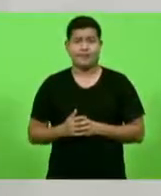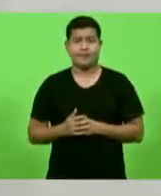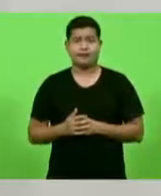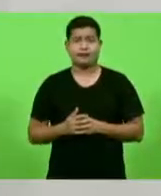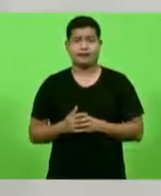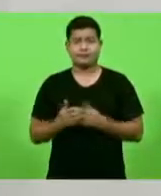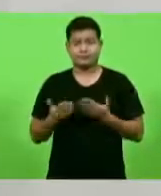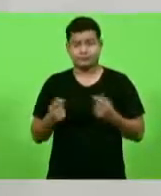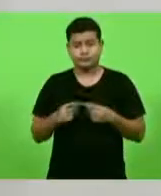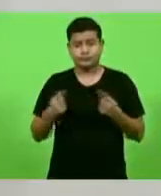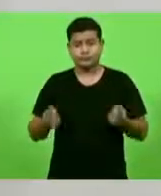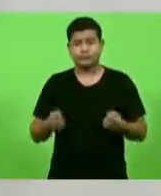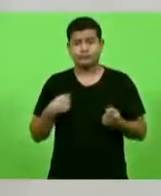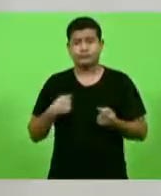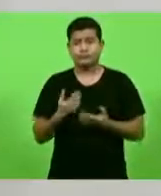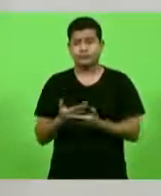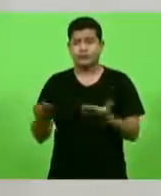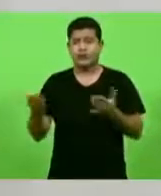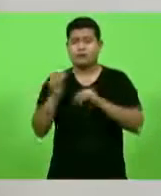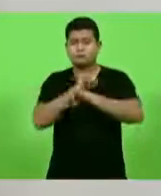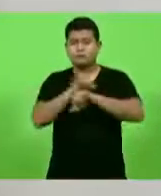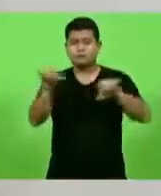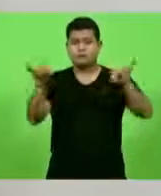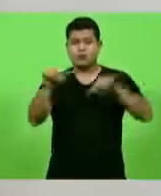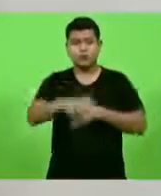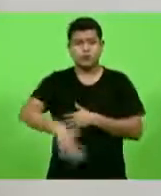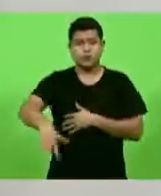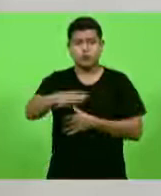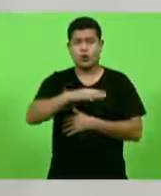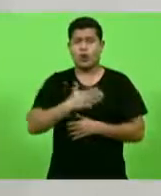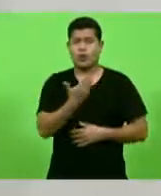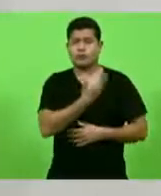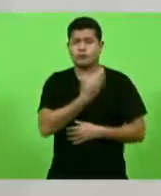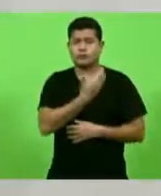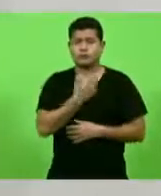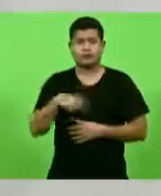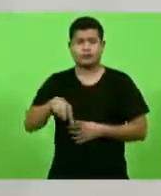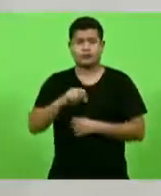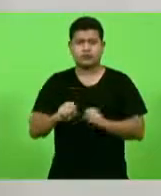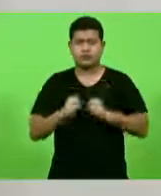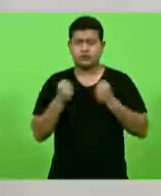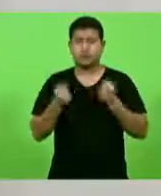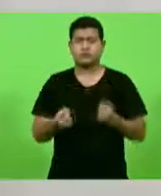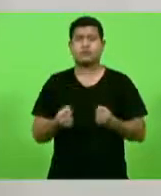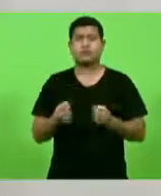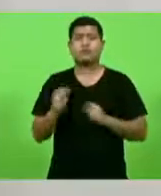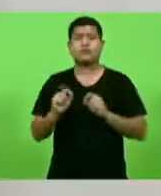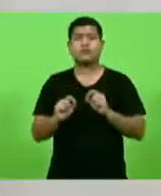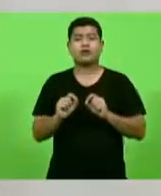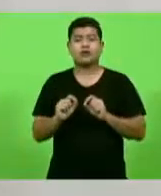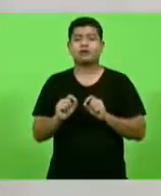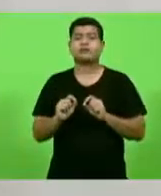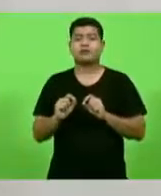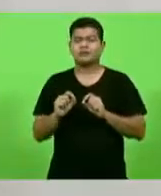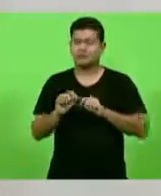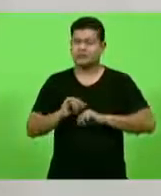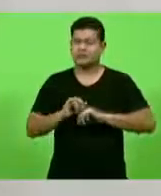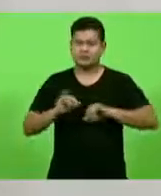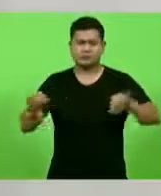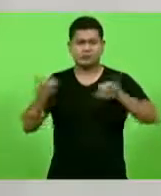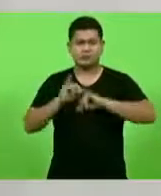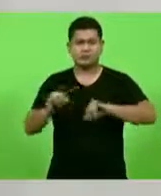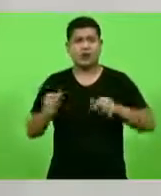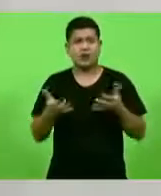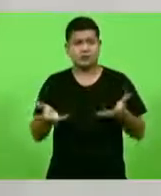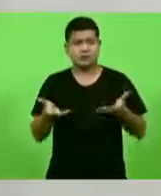sentido, leva ao conhecimento de todos os amigos que estamos unindo esforços para mudar isso. E quero convidá-los a